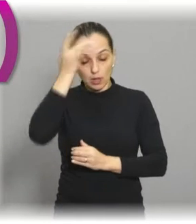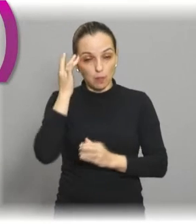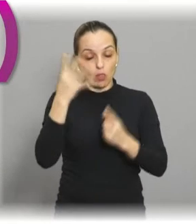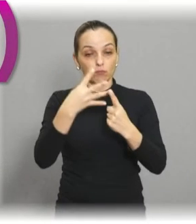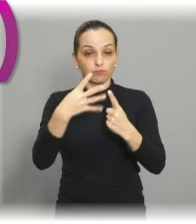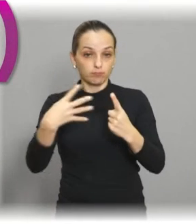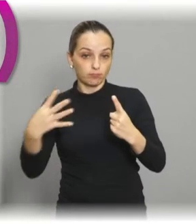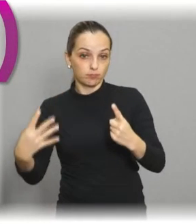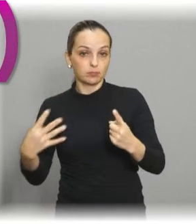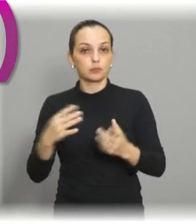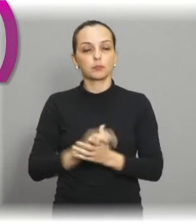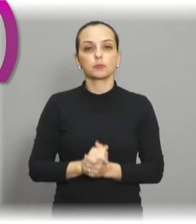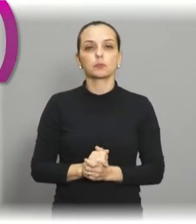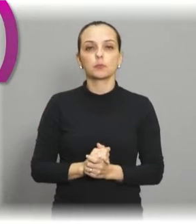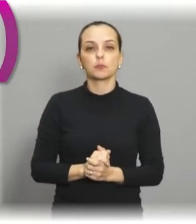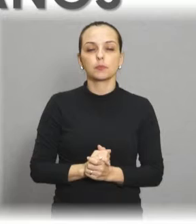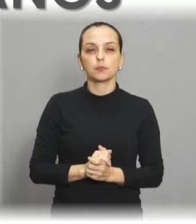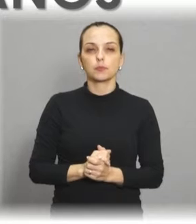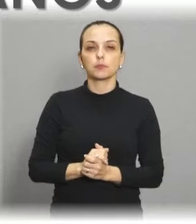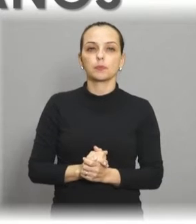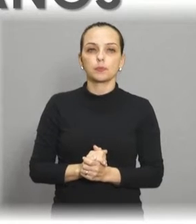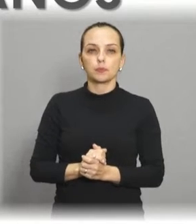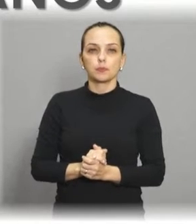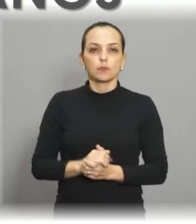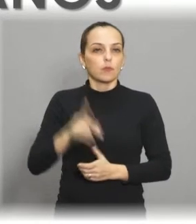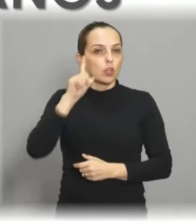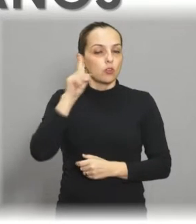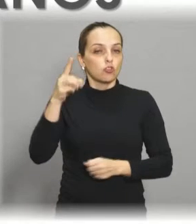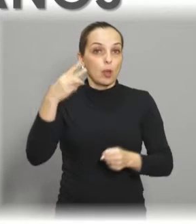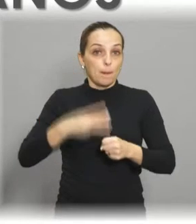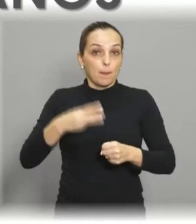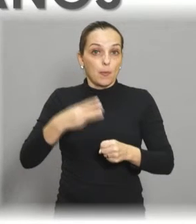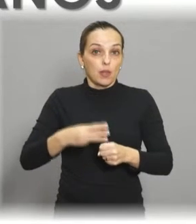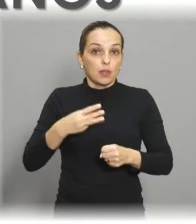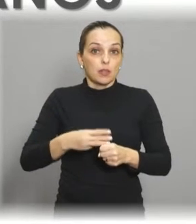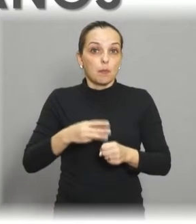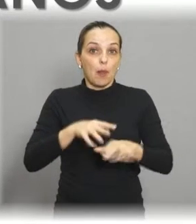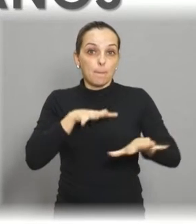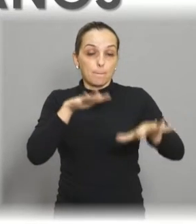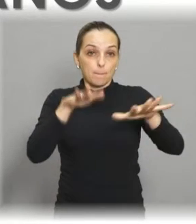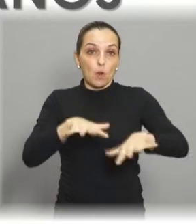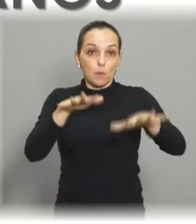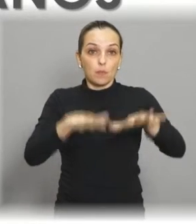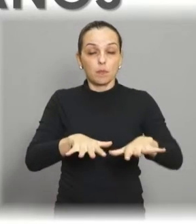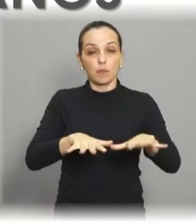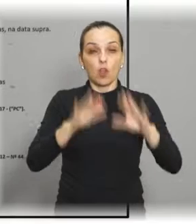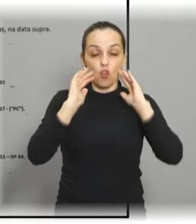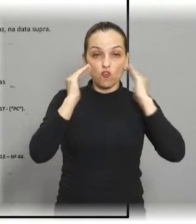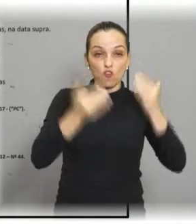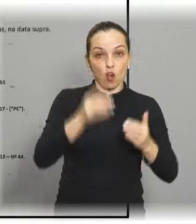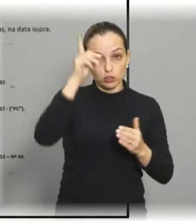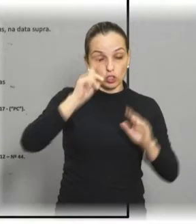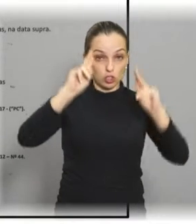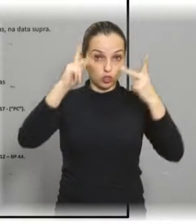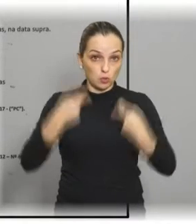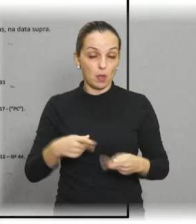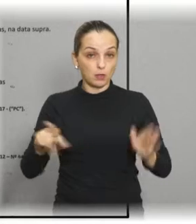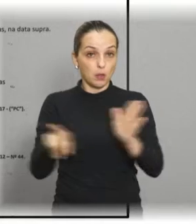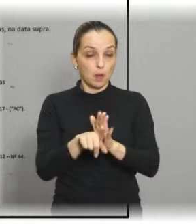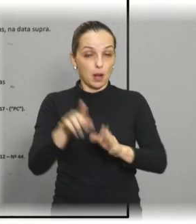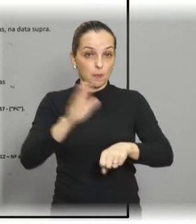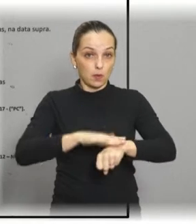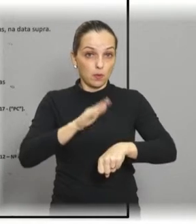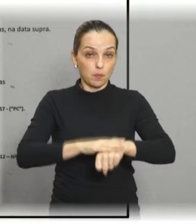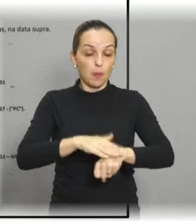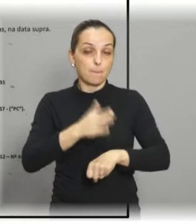No primeiro slide, vocês vão ver o Dia Municipal de Mobilização pelos Direitos Humanos. É uma lei proposta pelo nosso gabinete, em